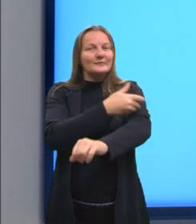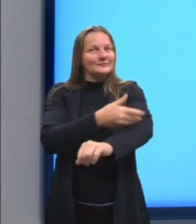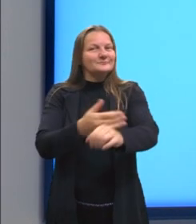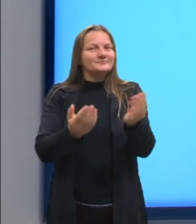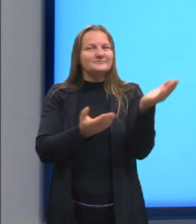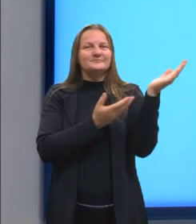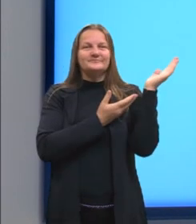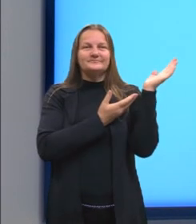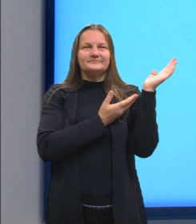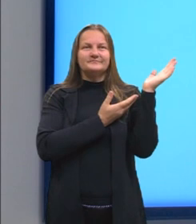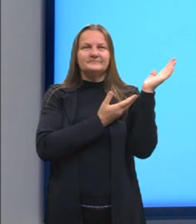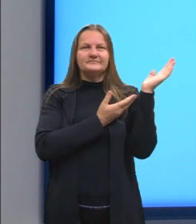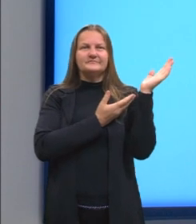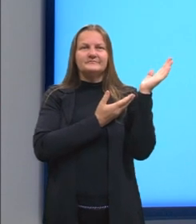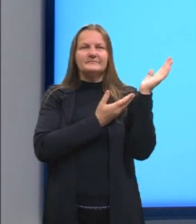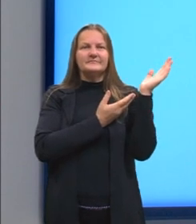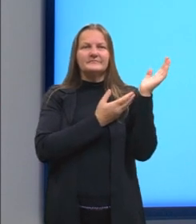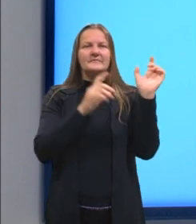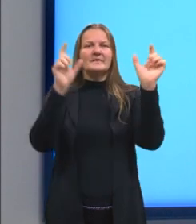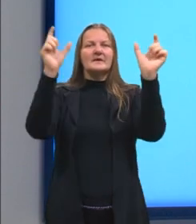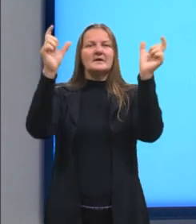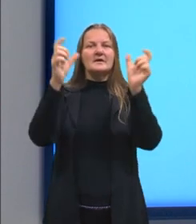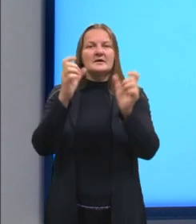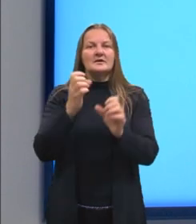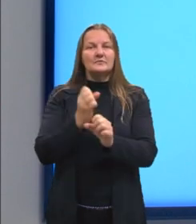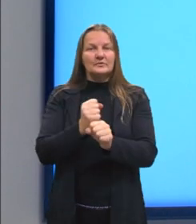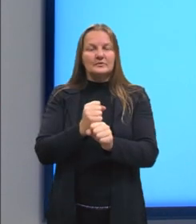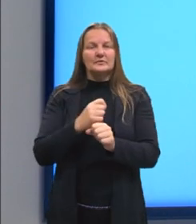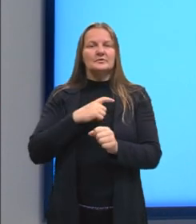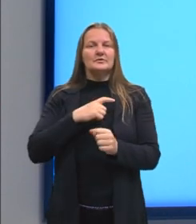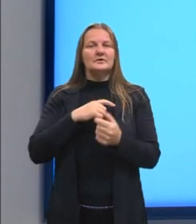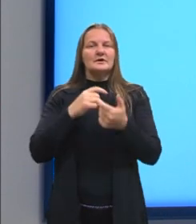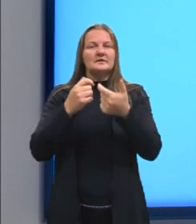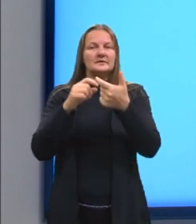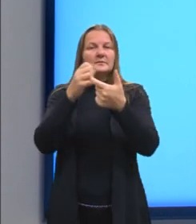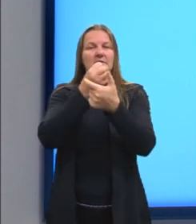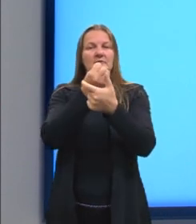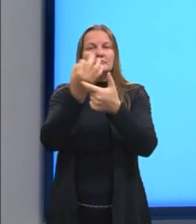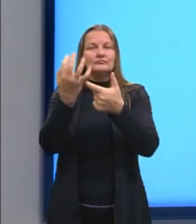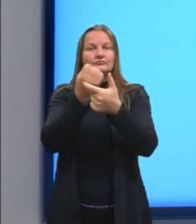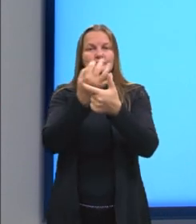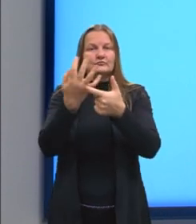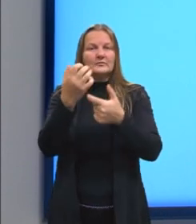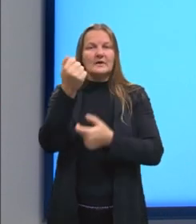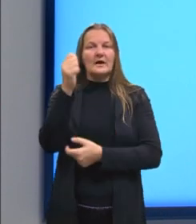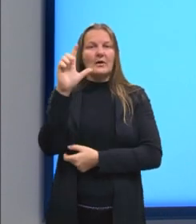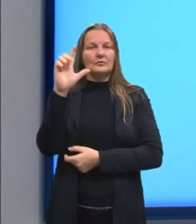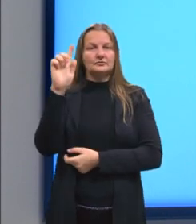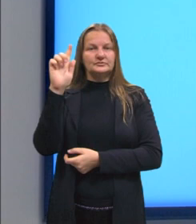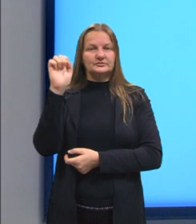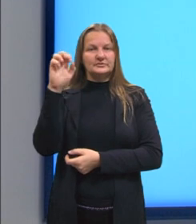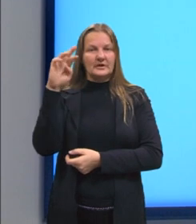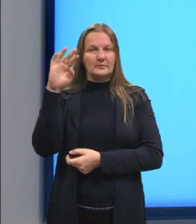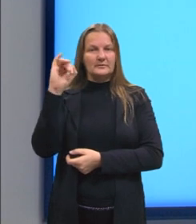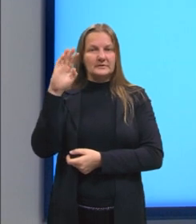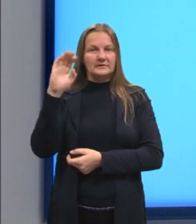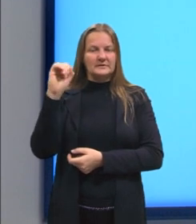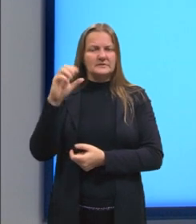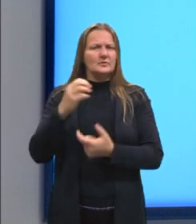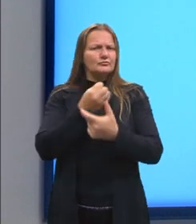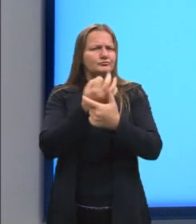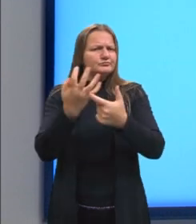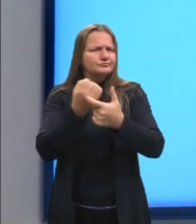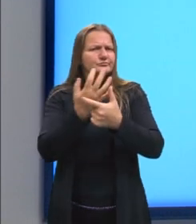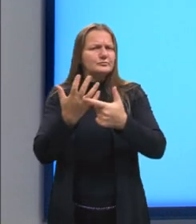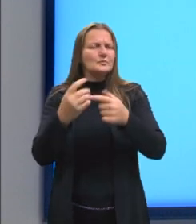expressões. As expressões numéricas e algébricas são apresentadas da mesma forma? A